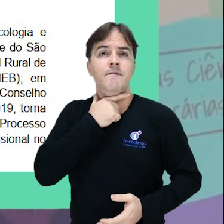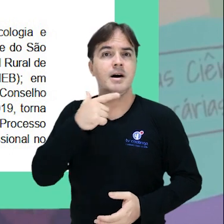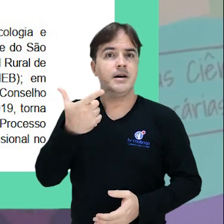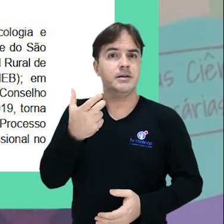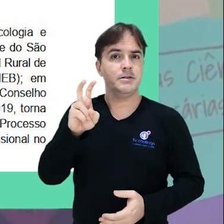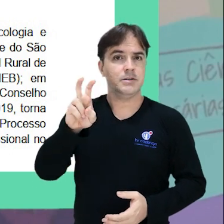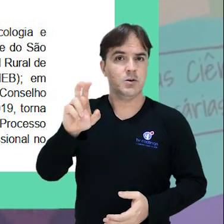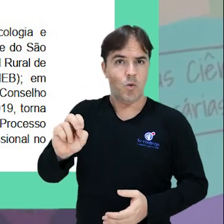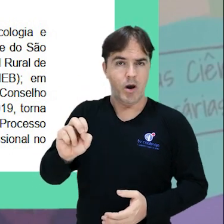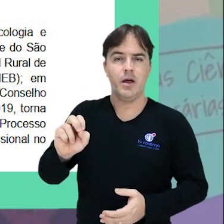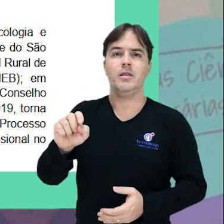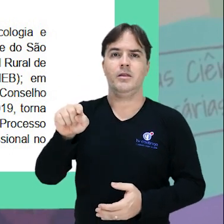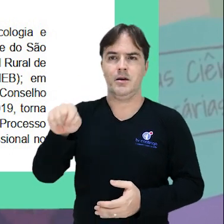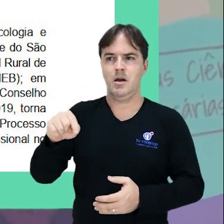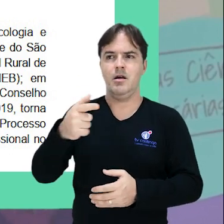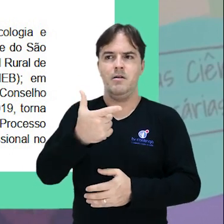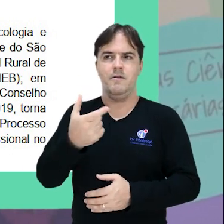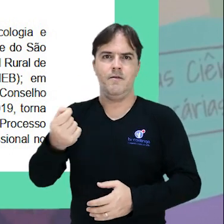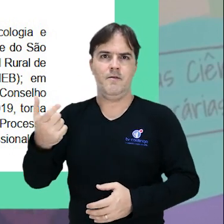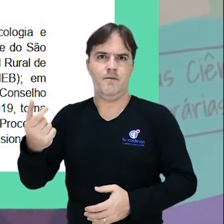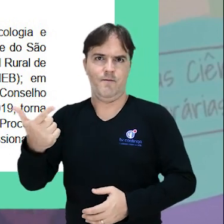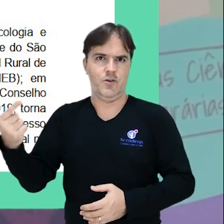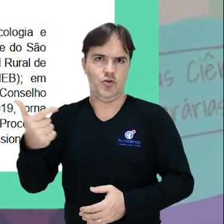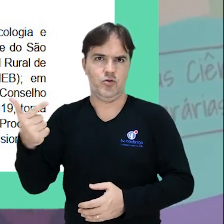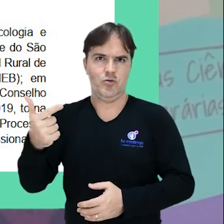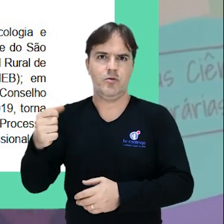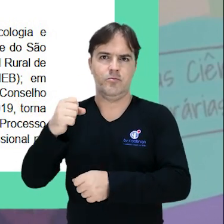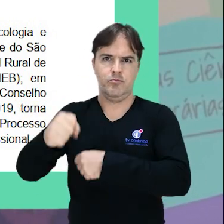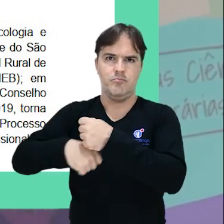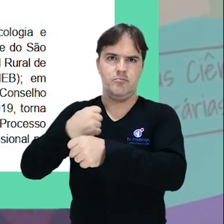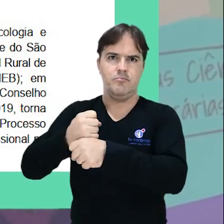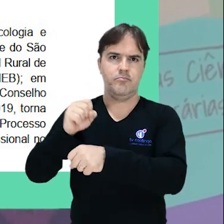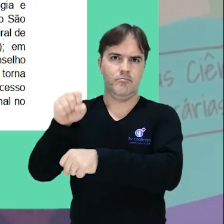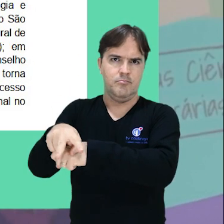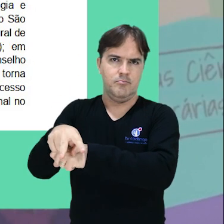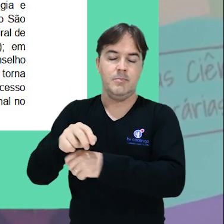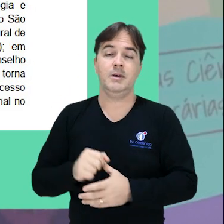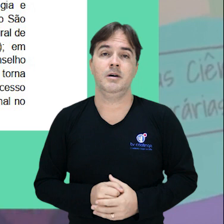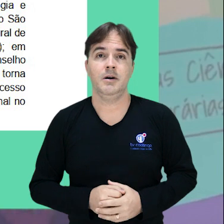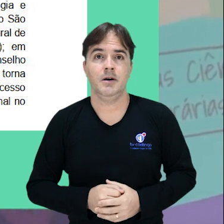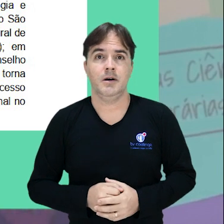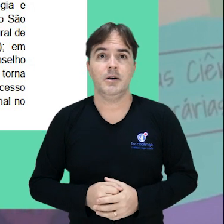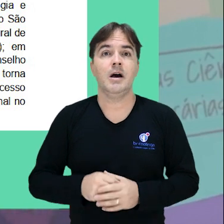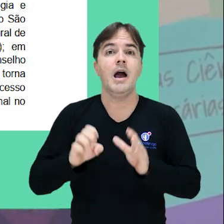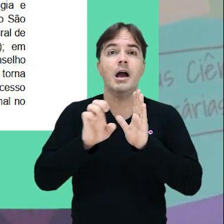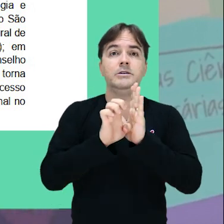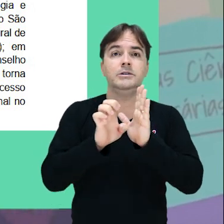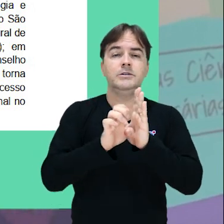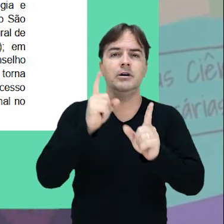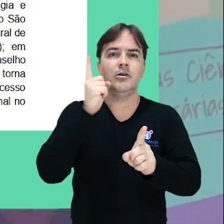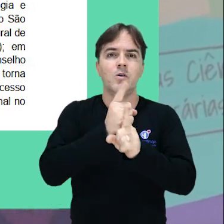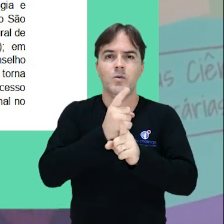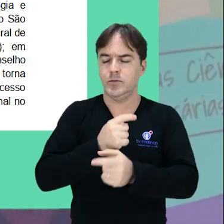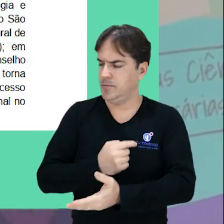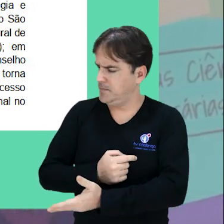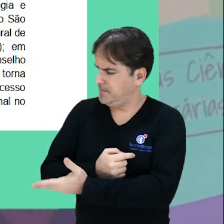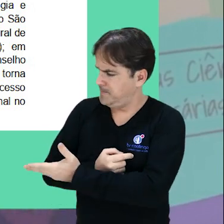para a turma de 2022. O edital está disponível no site sistemas